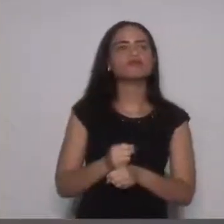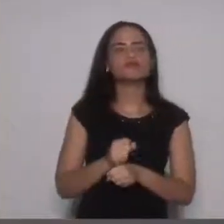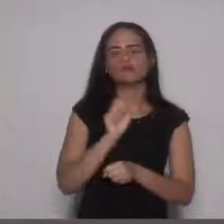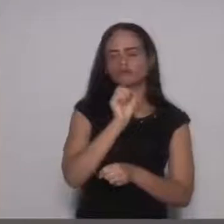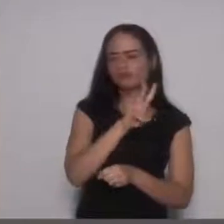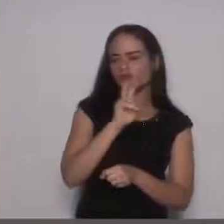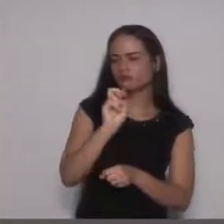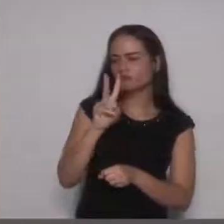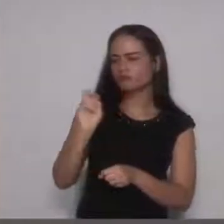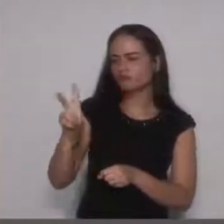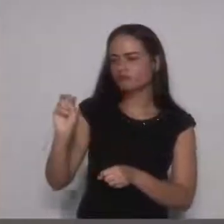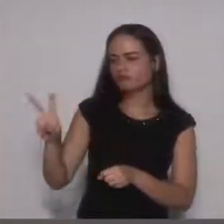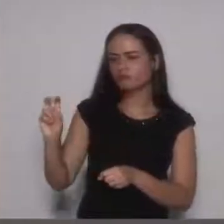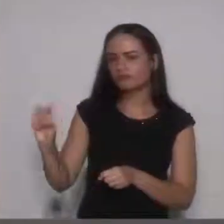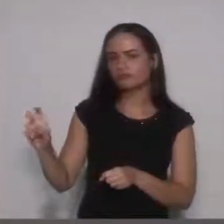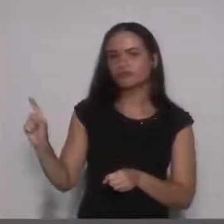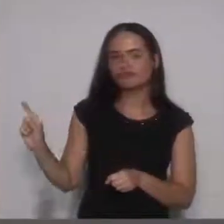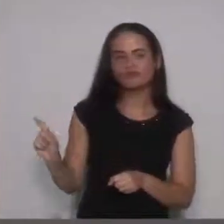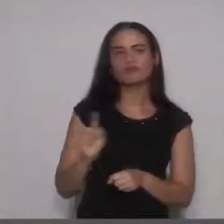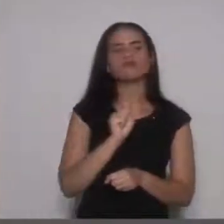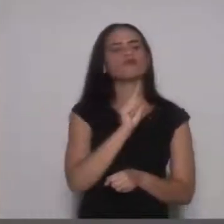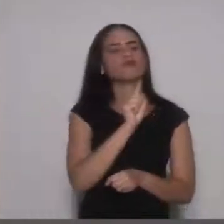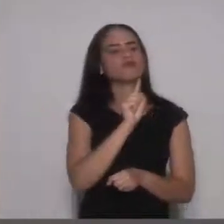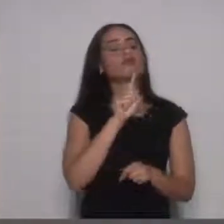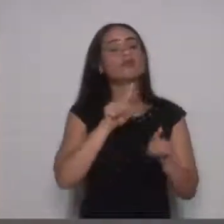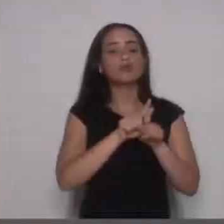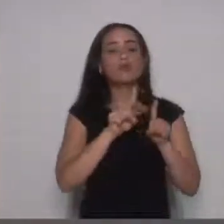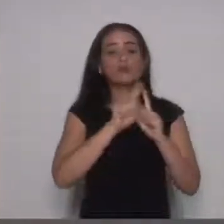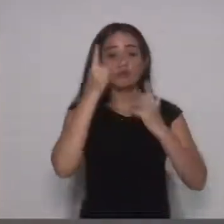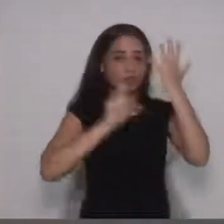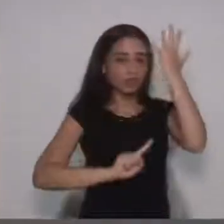e no próprio carnaval, a gente tem visto